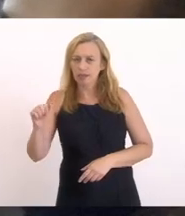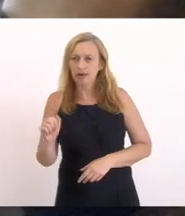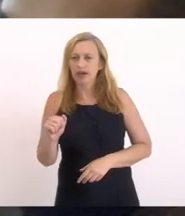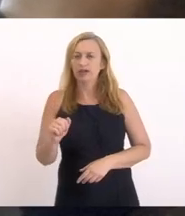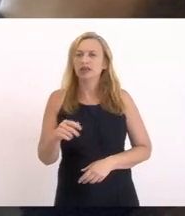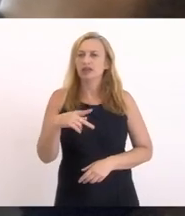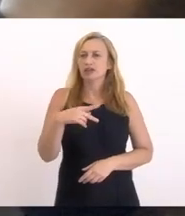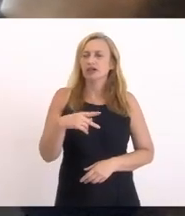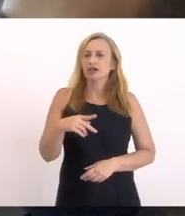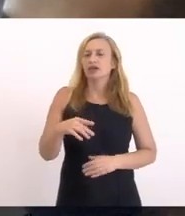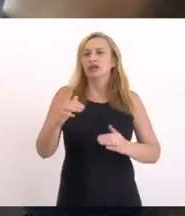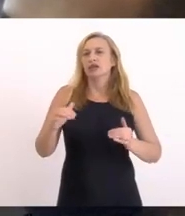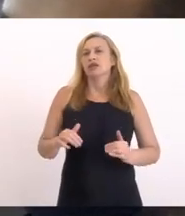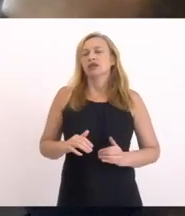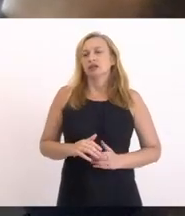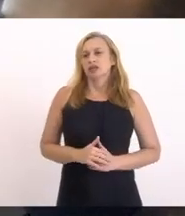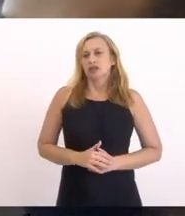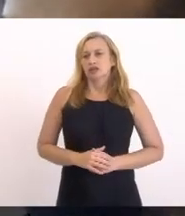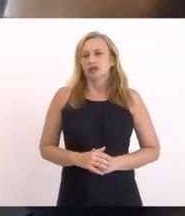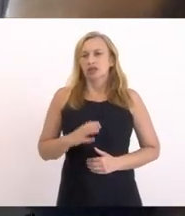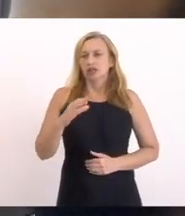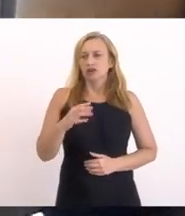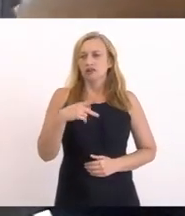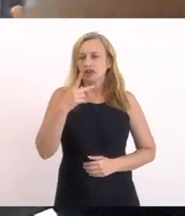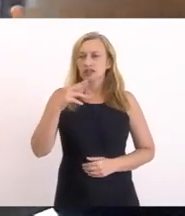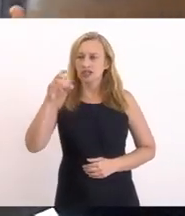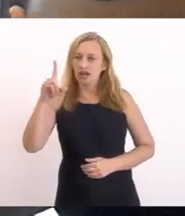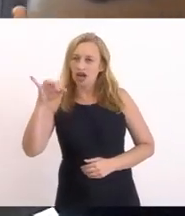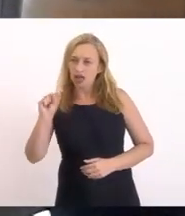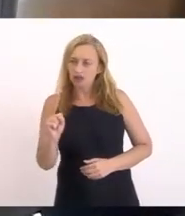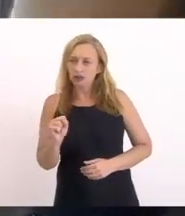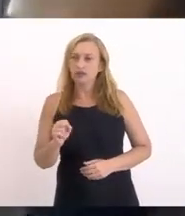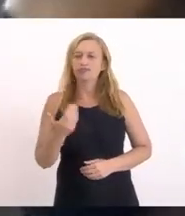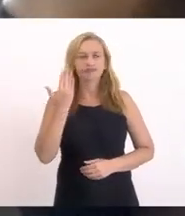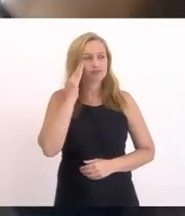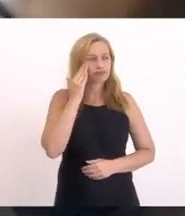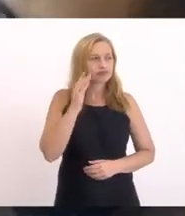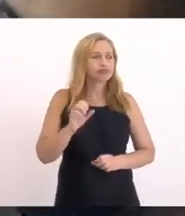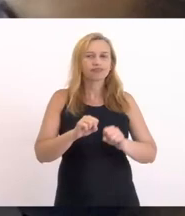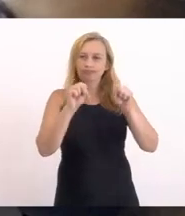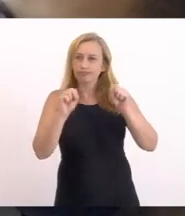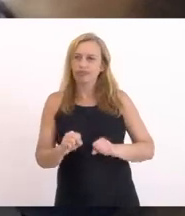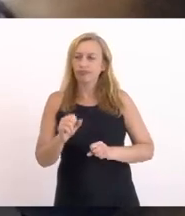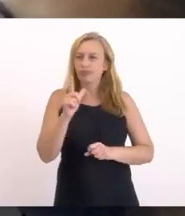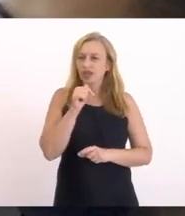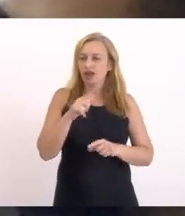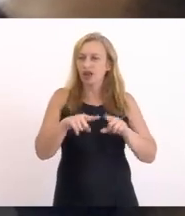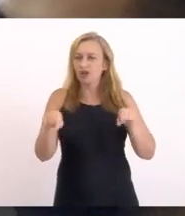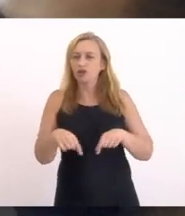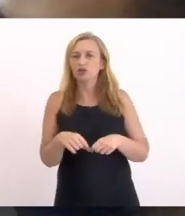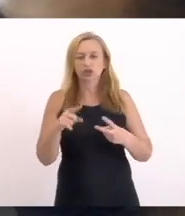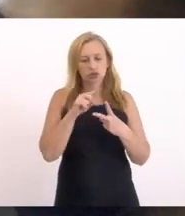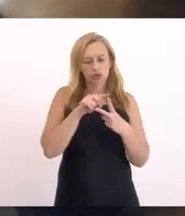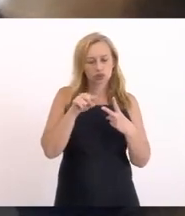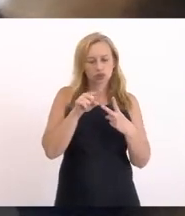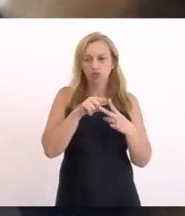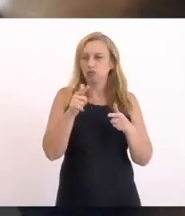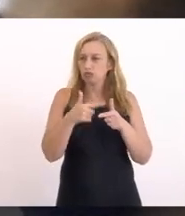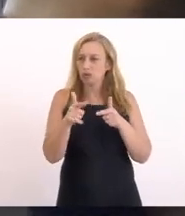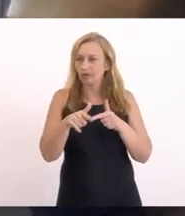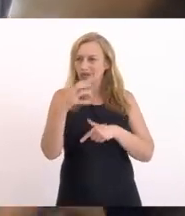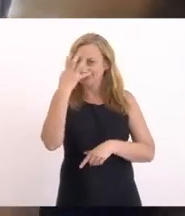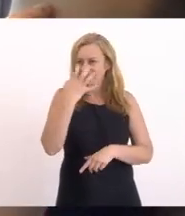superintendente Carlos Gontígio A gente entende Que o sistema lagunar Ele tem dois problemas Muito sérios